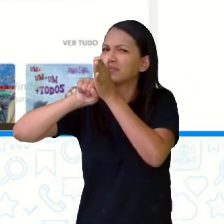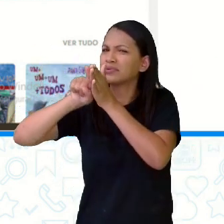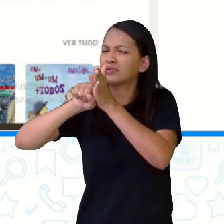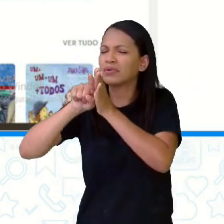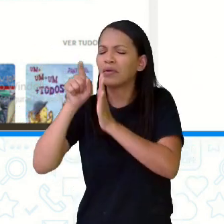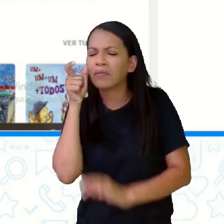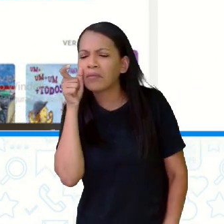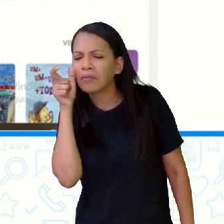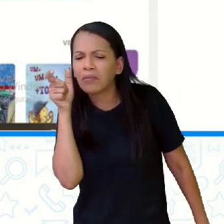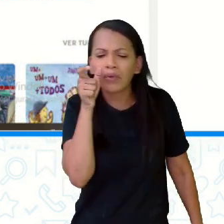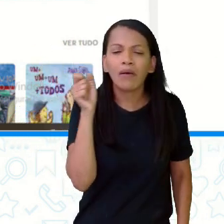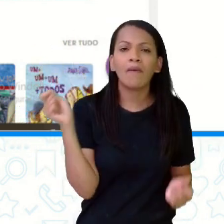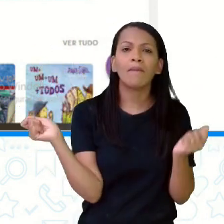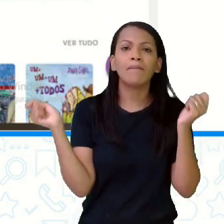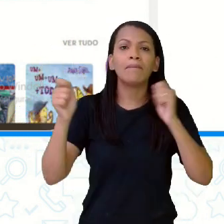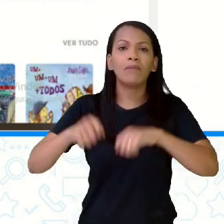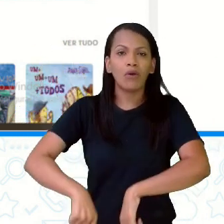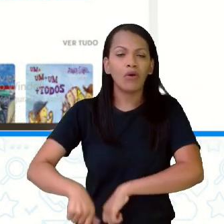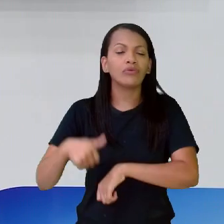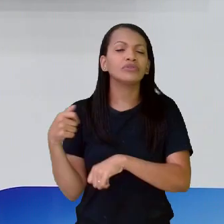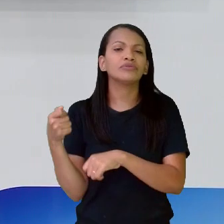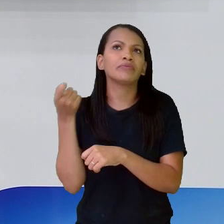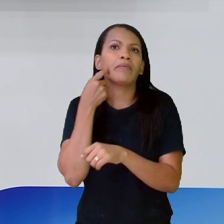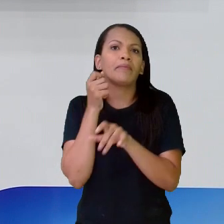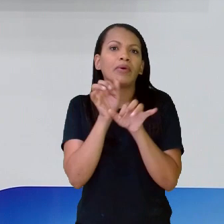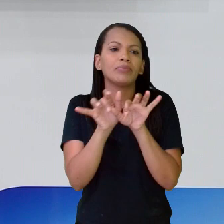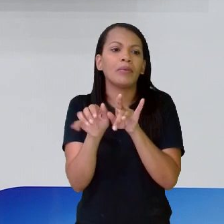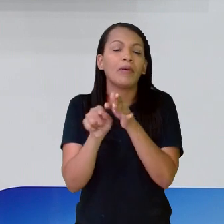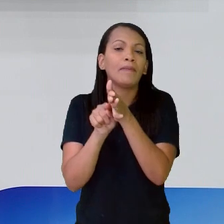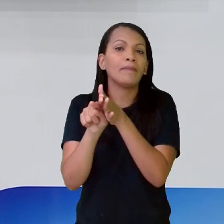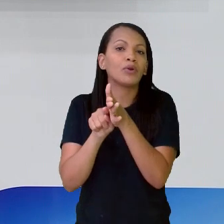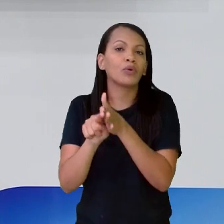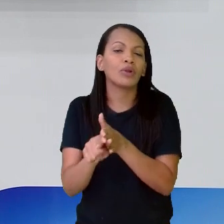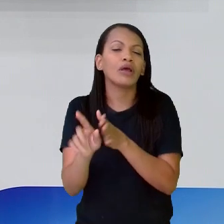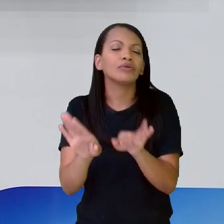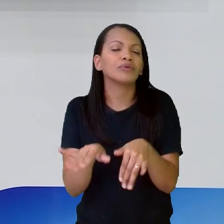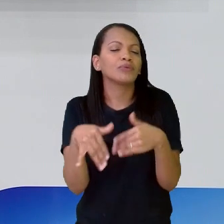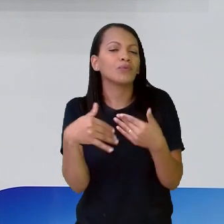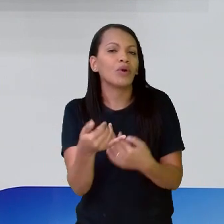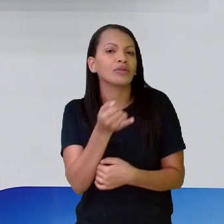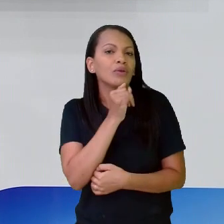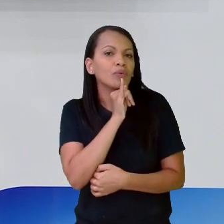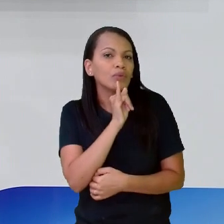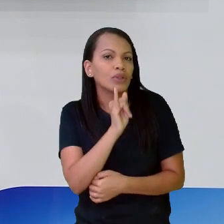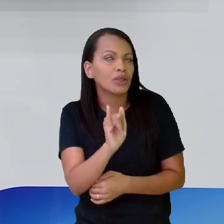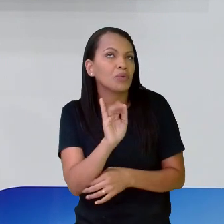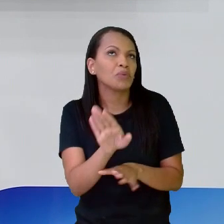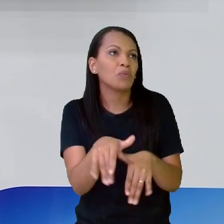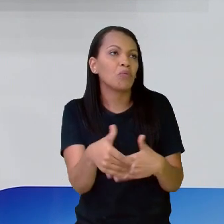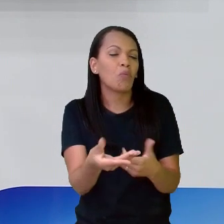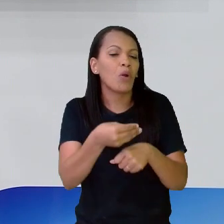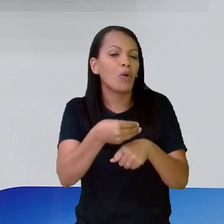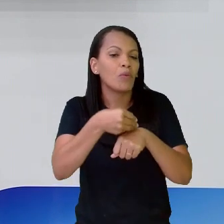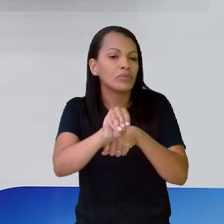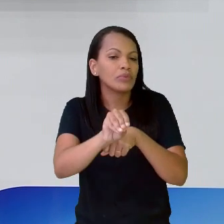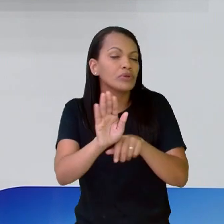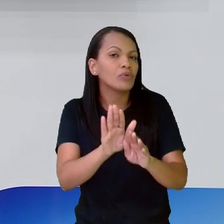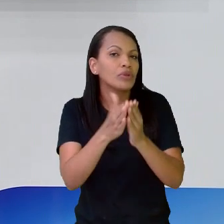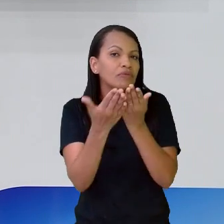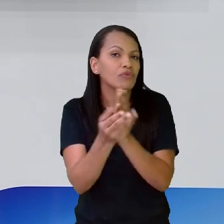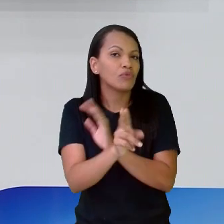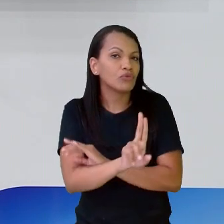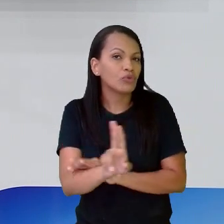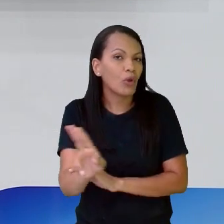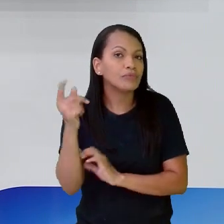onde você pode ir fazer sua busca. Quando eu indico aqui os livros, eu falo os